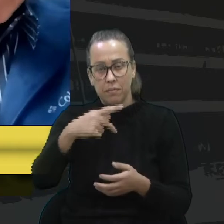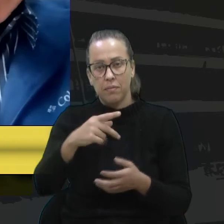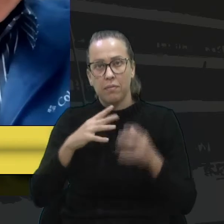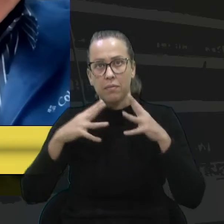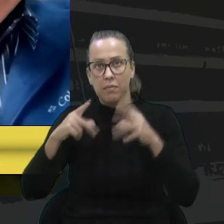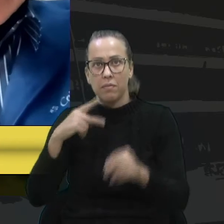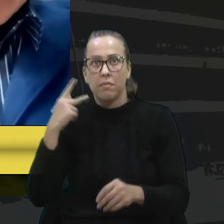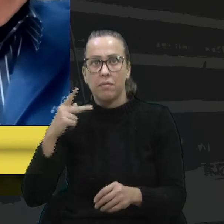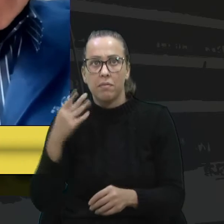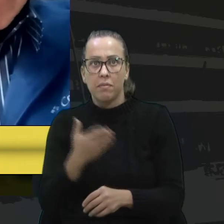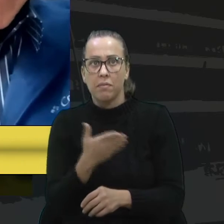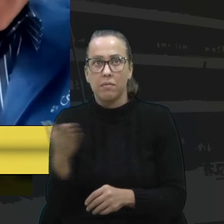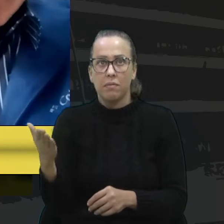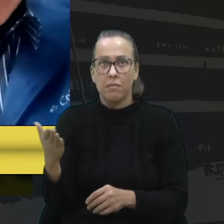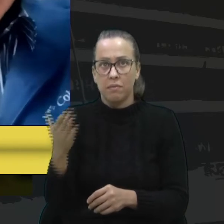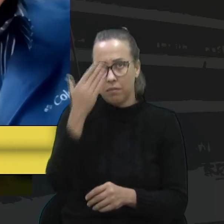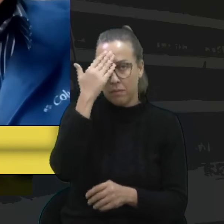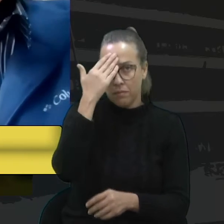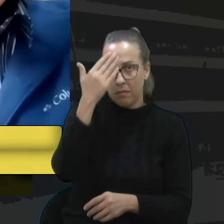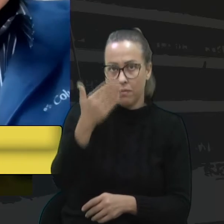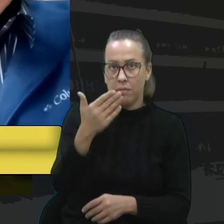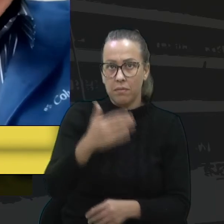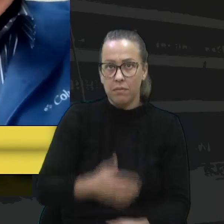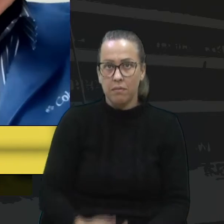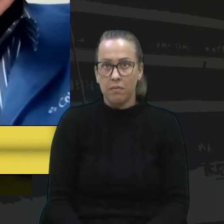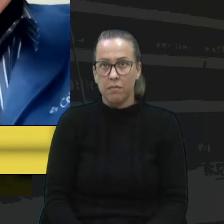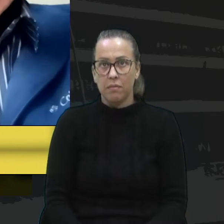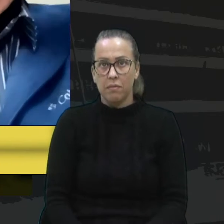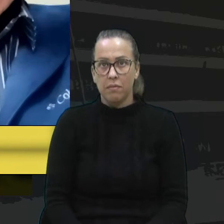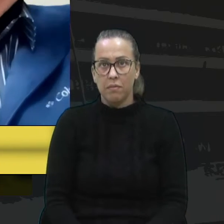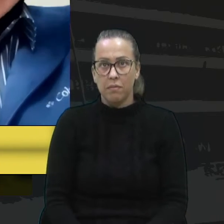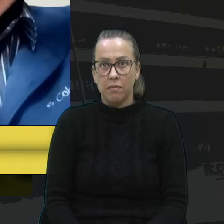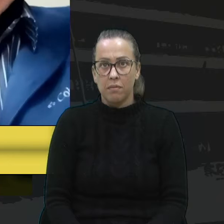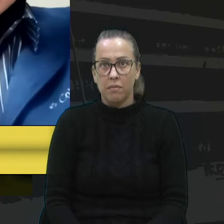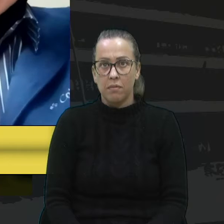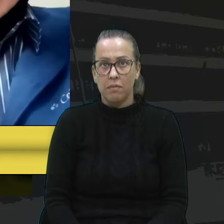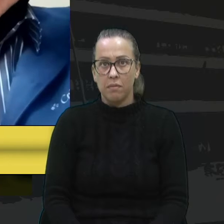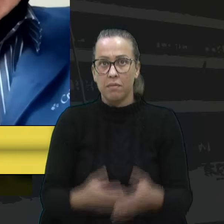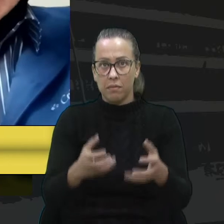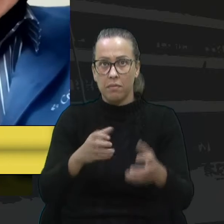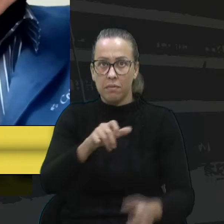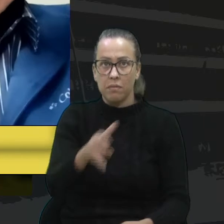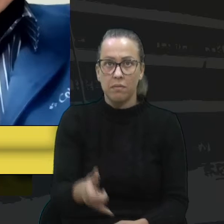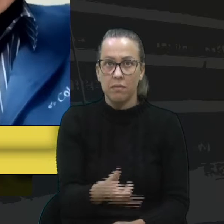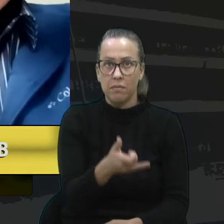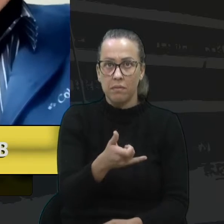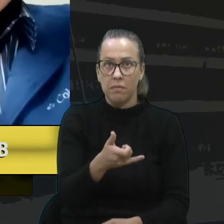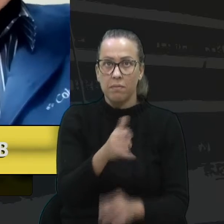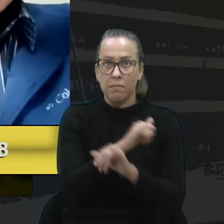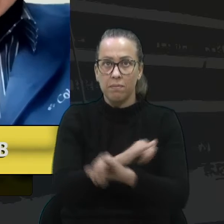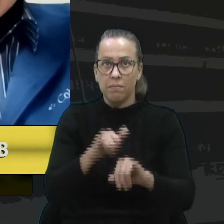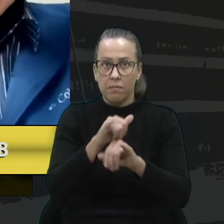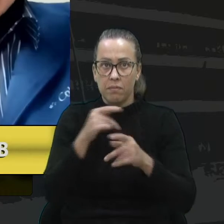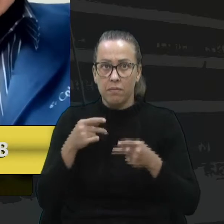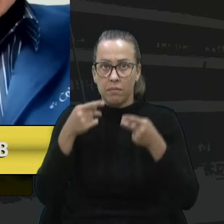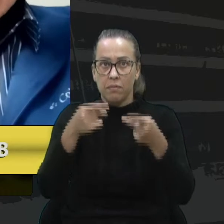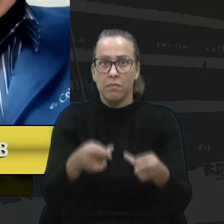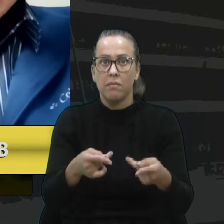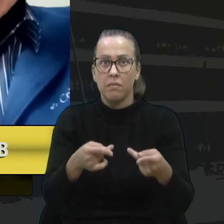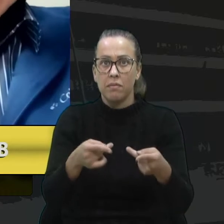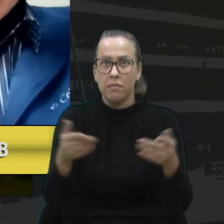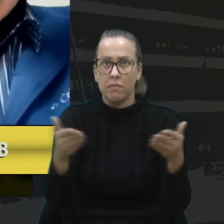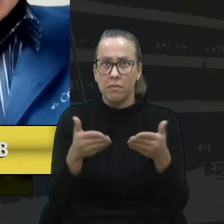vereadores, obrigado pela parte, Dan Brás. Eu gostaria de aproveitar para repercutir a visita que eu tive com